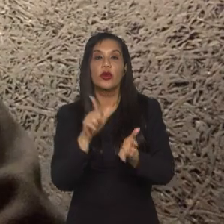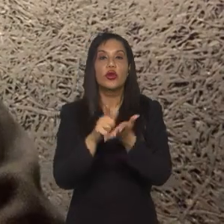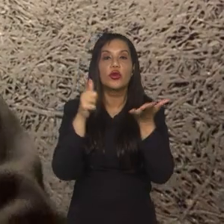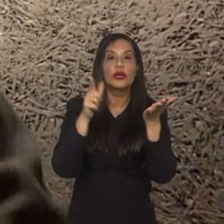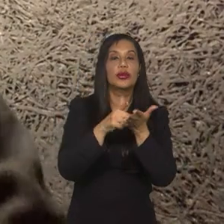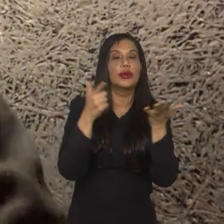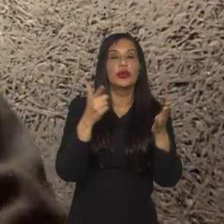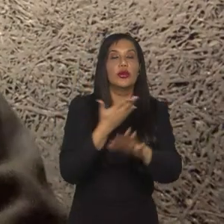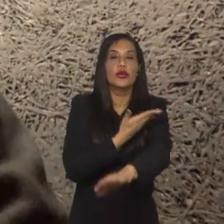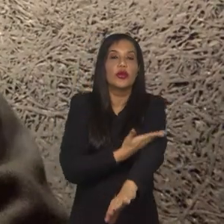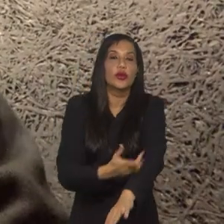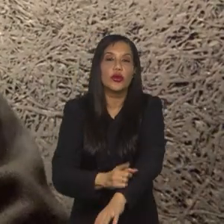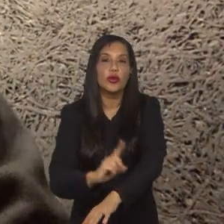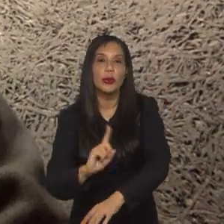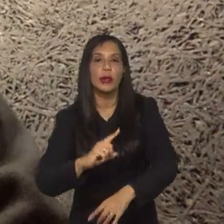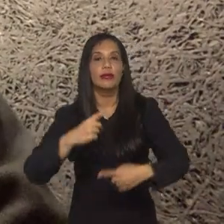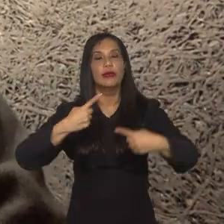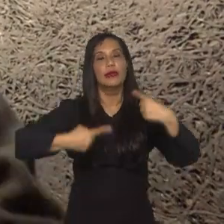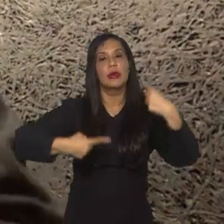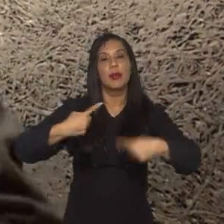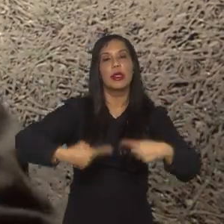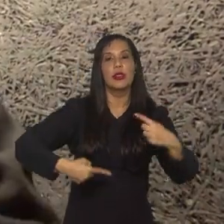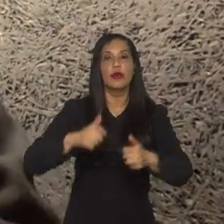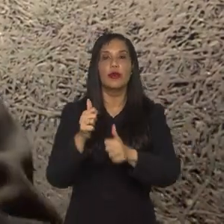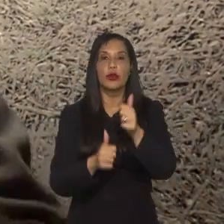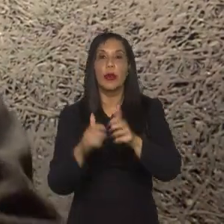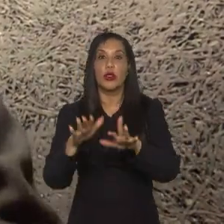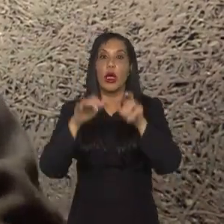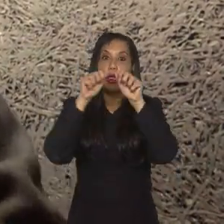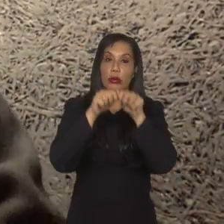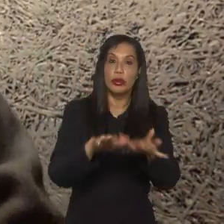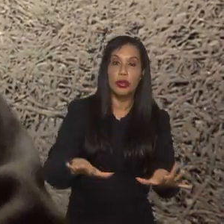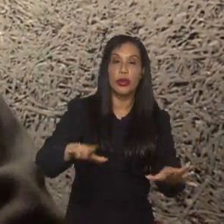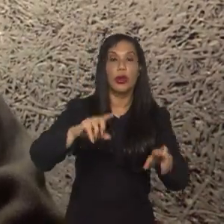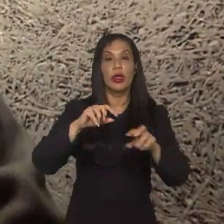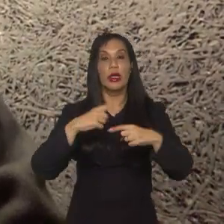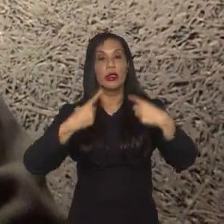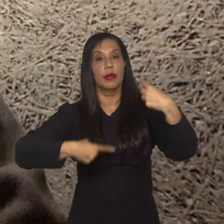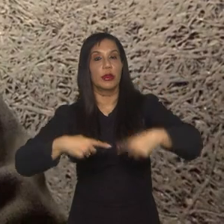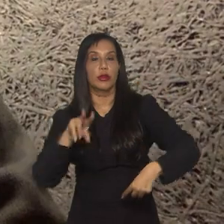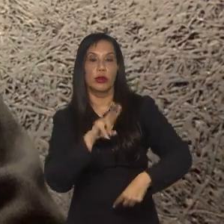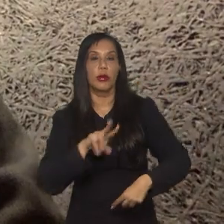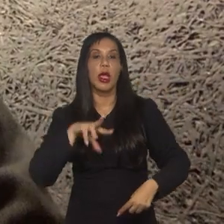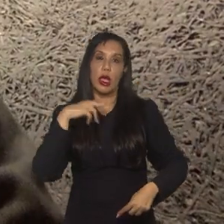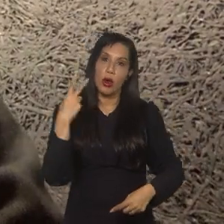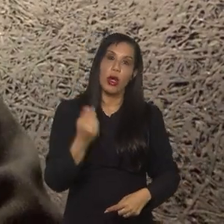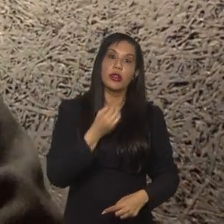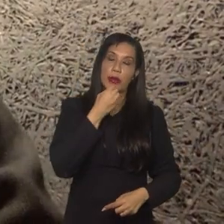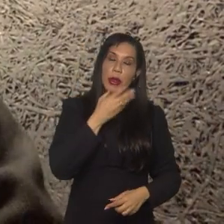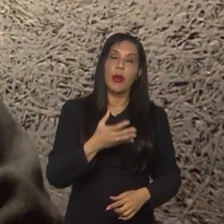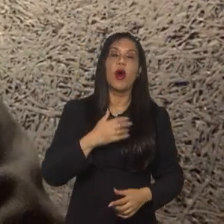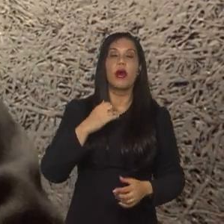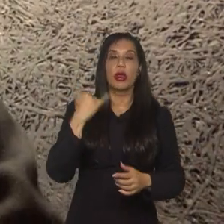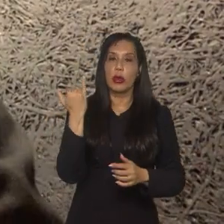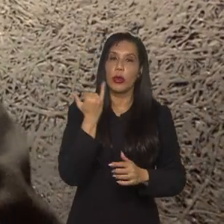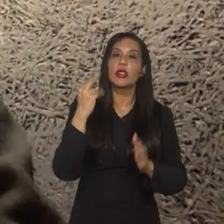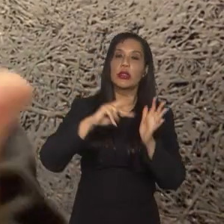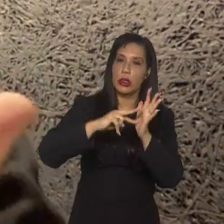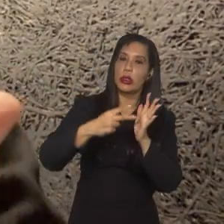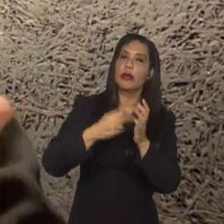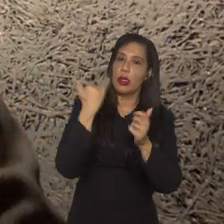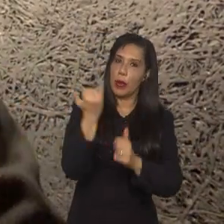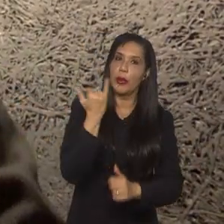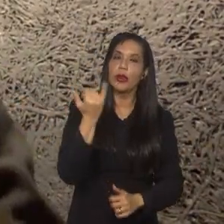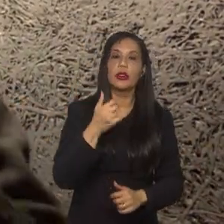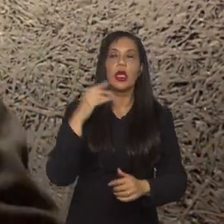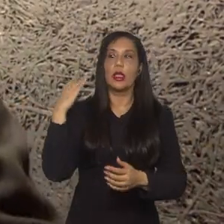nunca se acostumaram a debater o futebol feminino, estarem repercutindo e debatendo esses nomes, eu acho que também é um salto muito significativo. Por exemplo, da